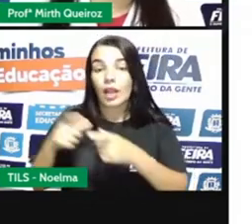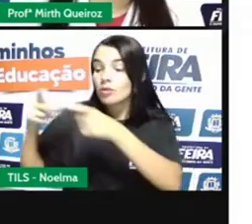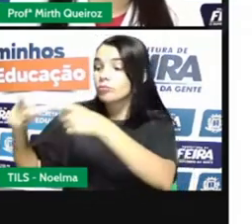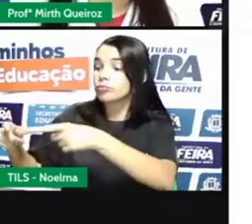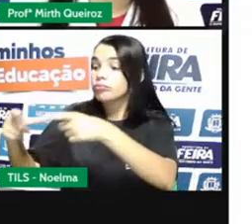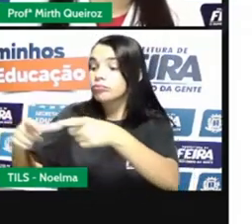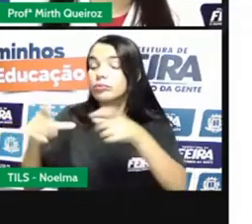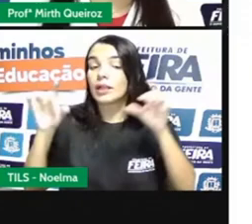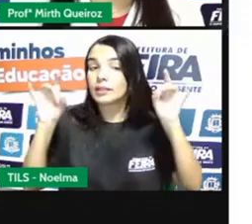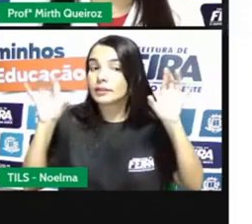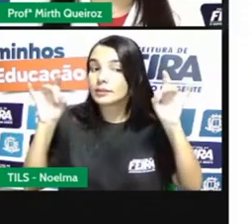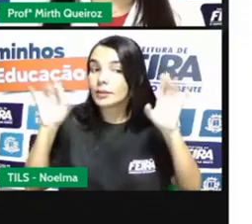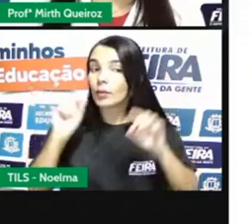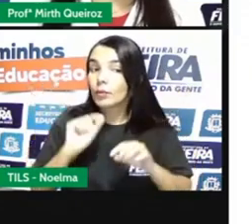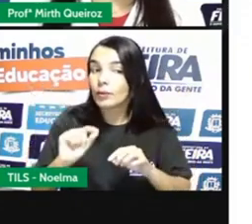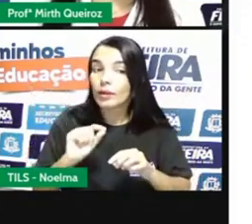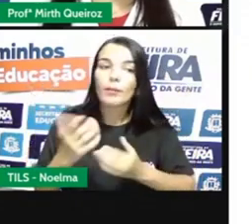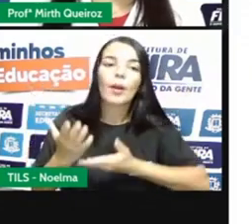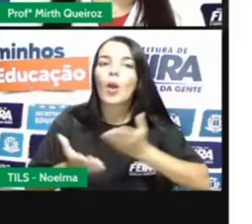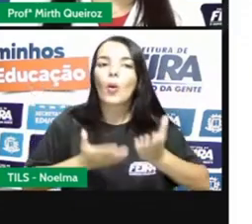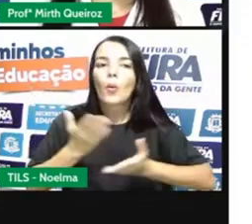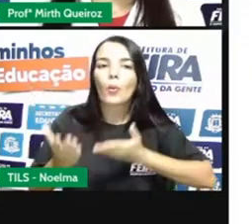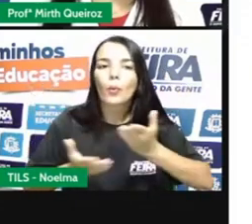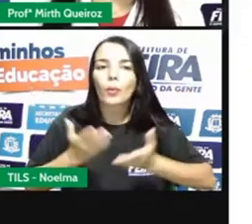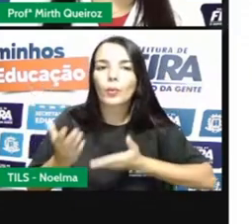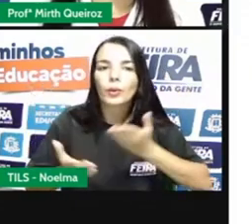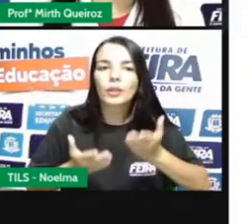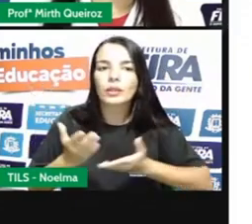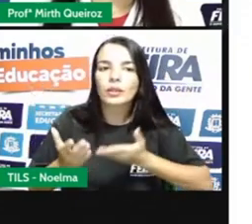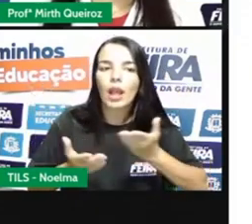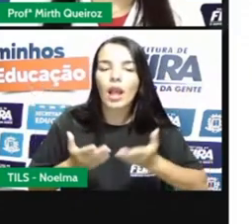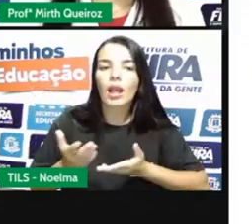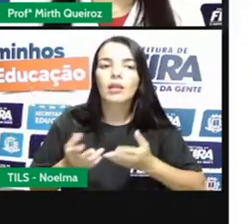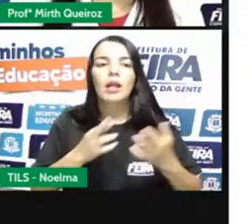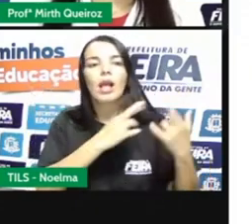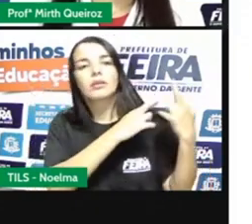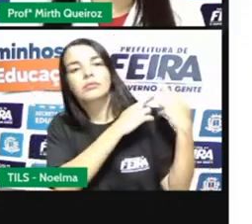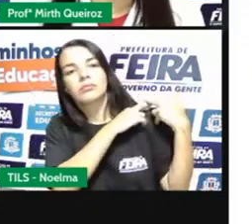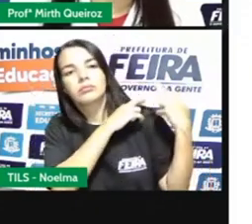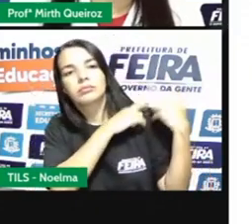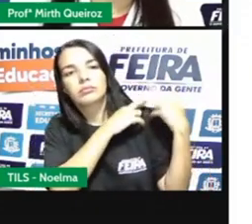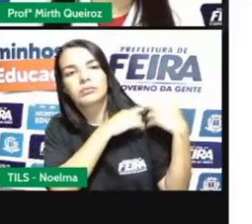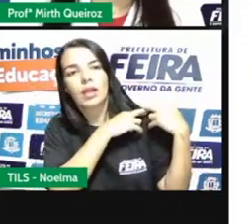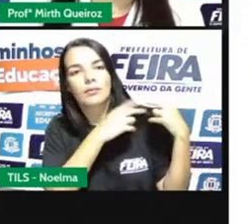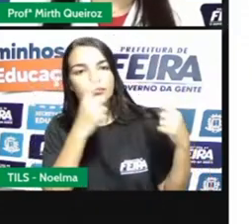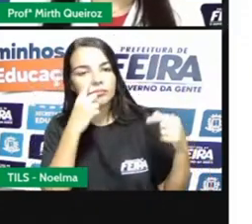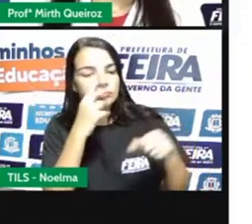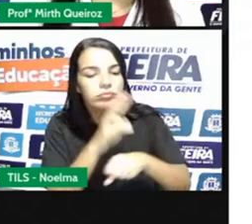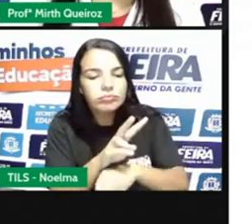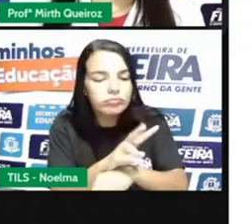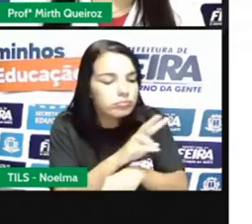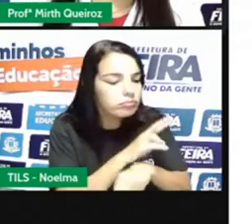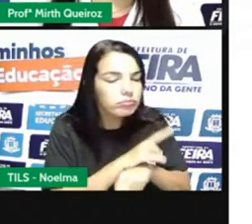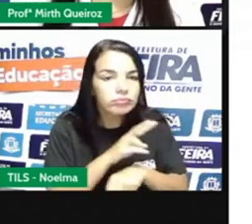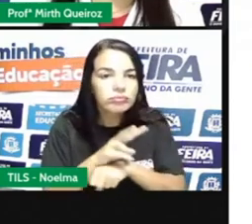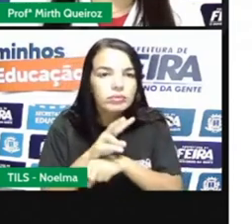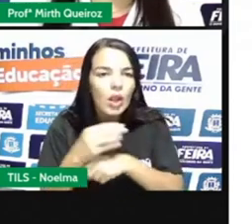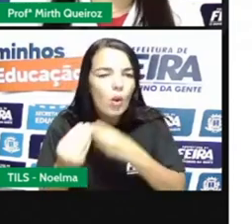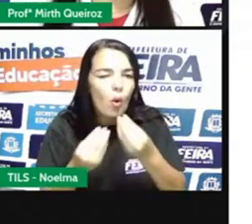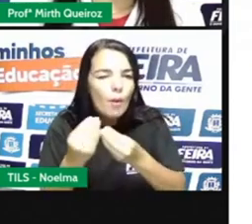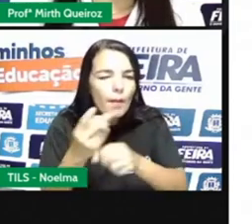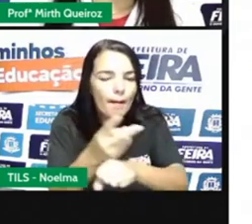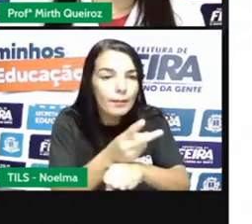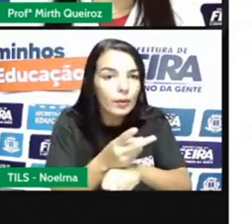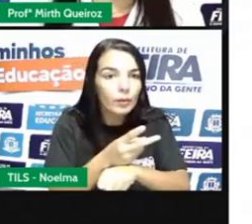específicos que eram responsáveis por fiscalizar a exploração desse